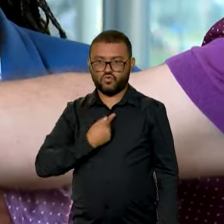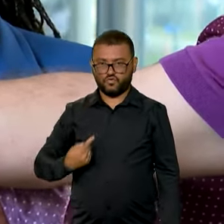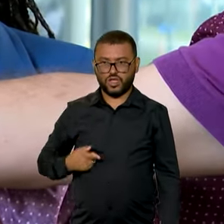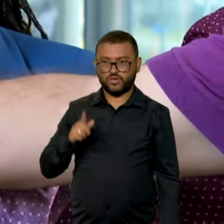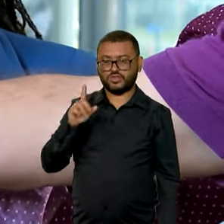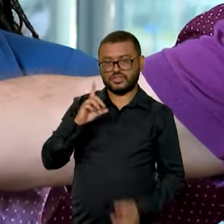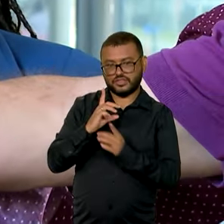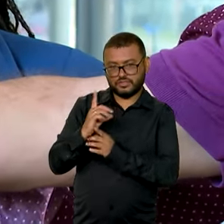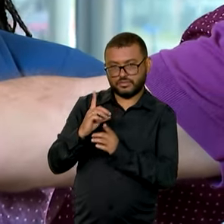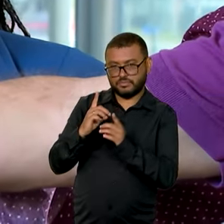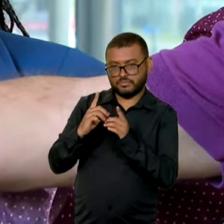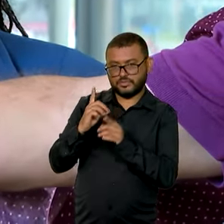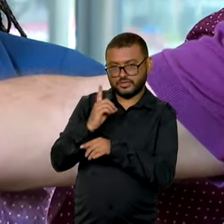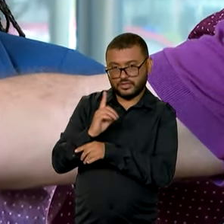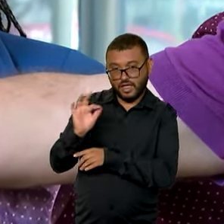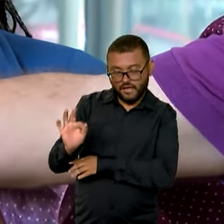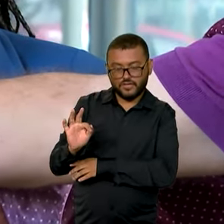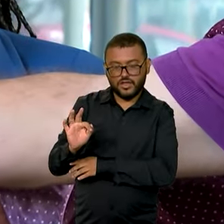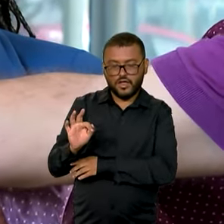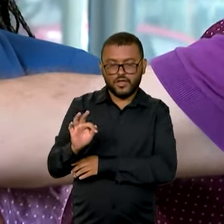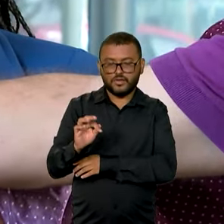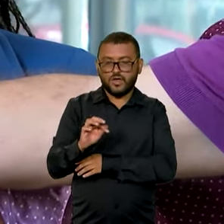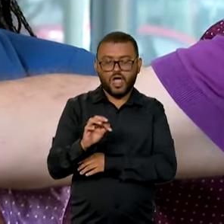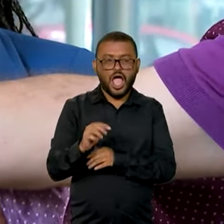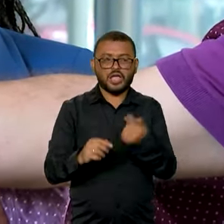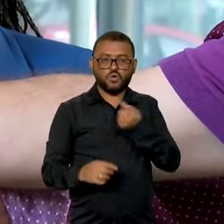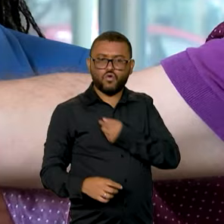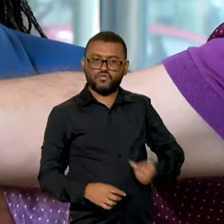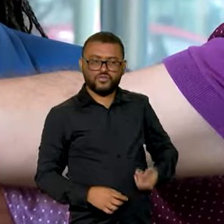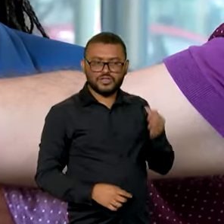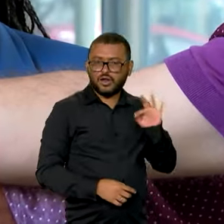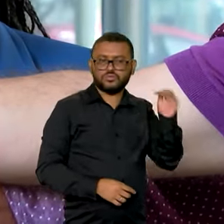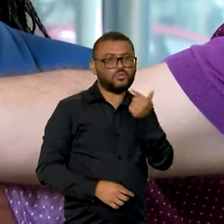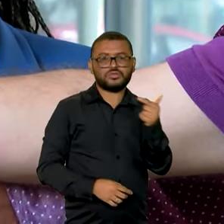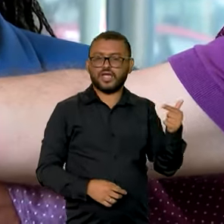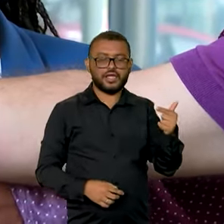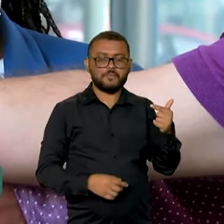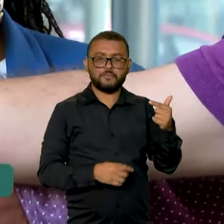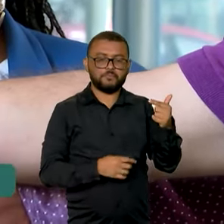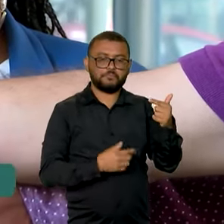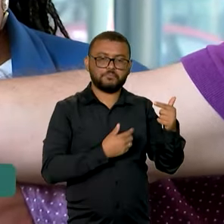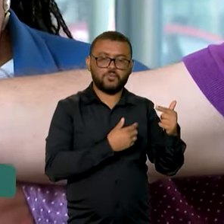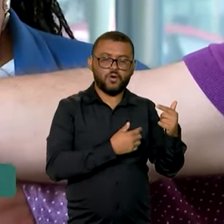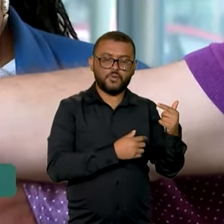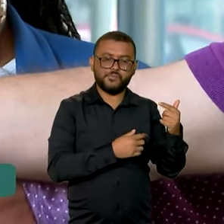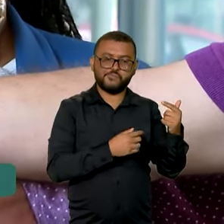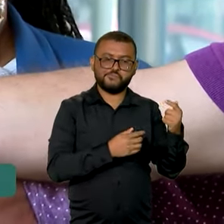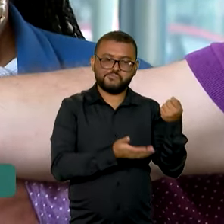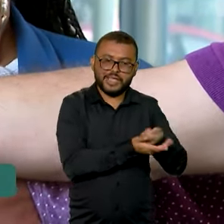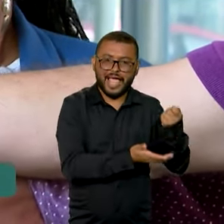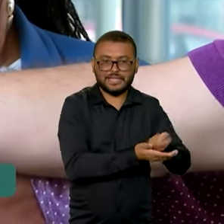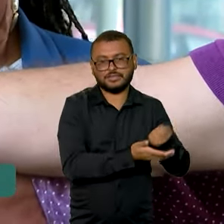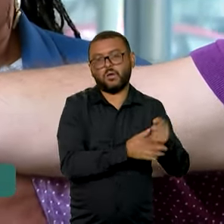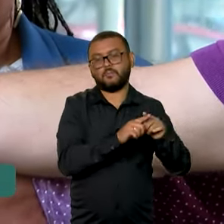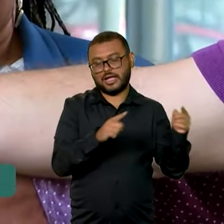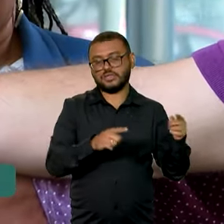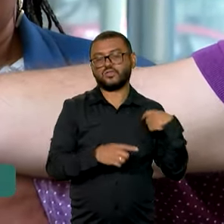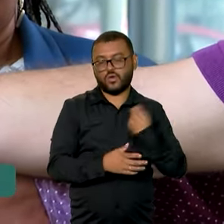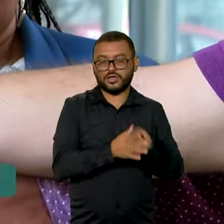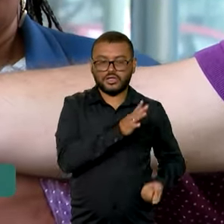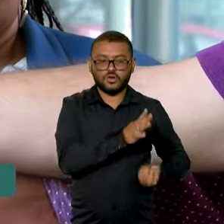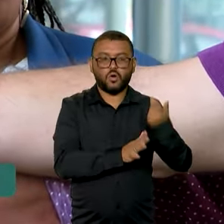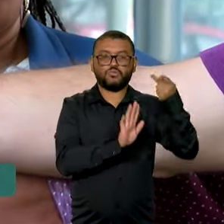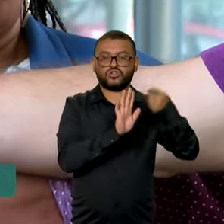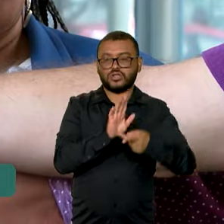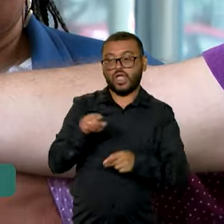teria esse papel de assumir essa responsabilidade, mas nós estamos assumindo conjuntamente. Nós entrando com o projeto e eles com a obra